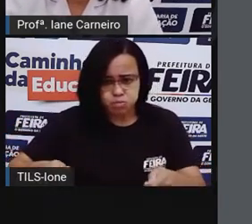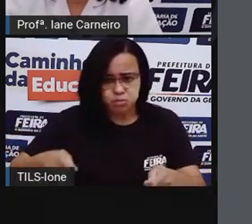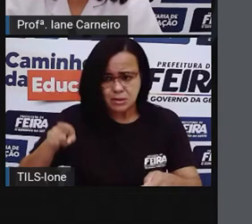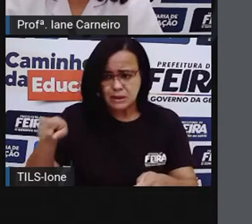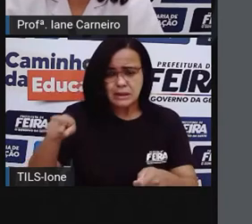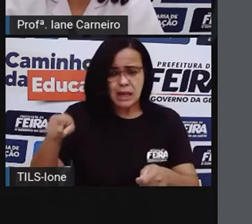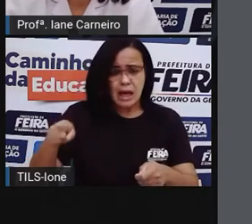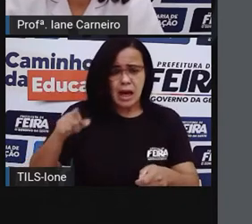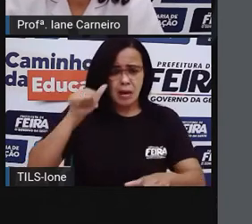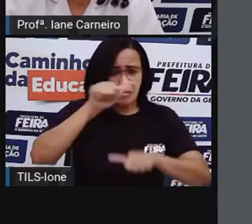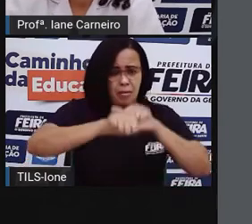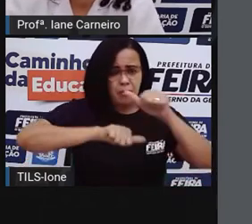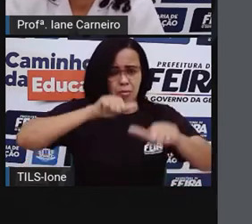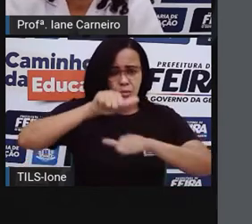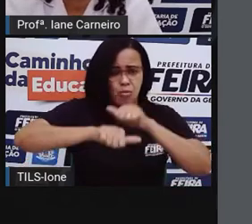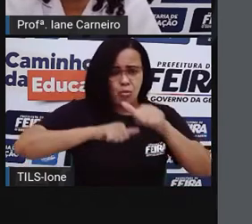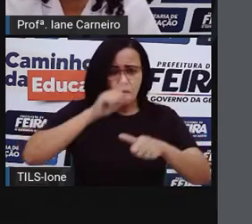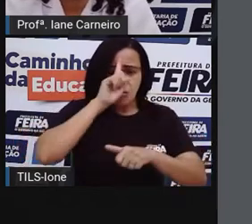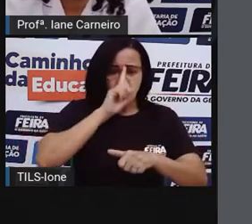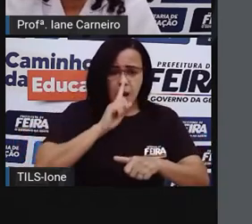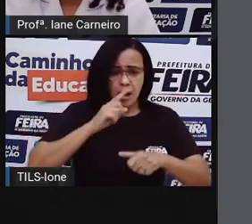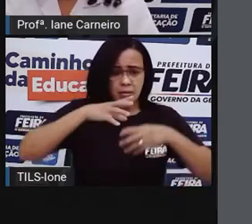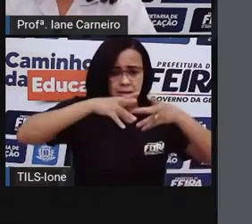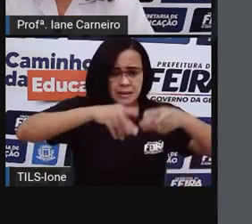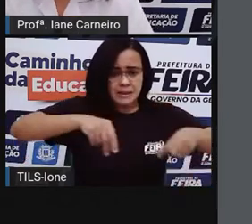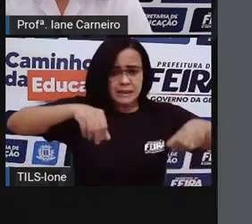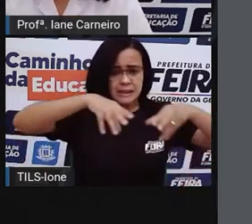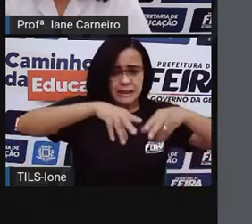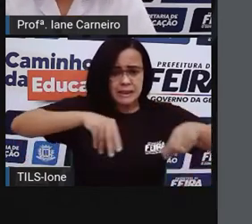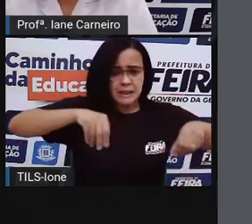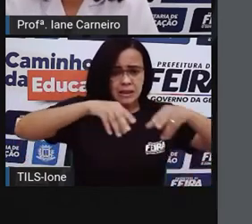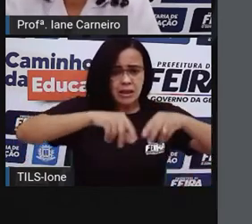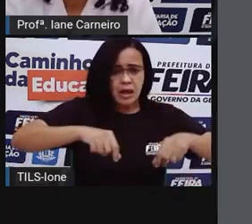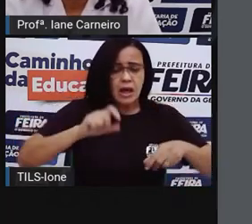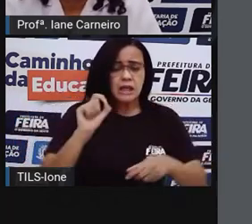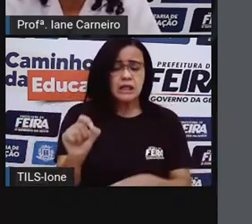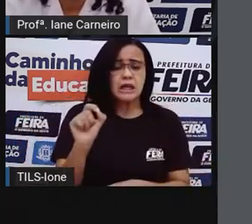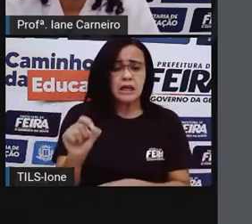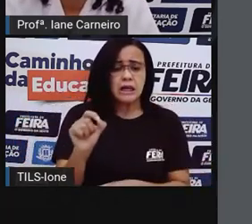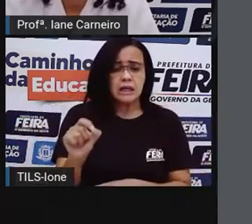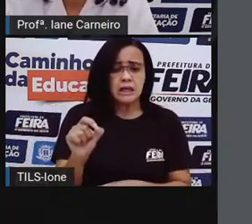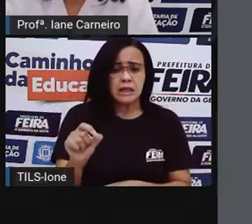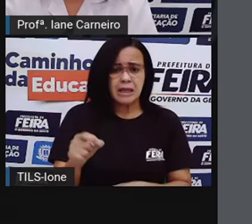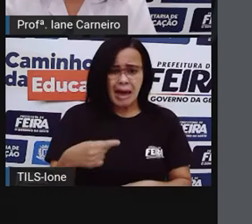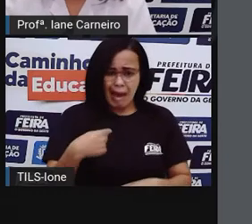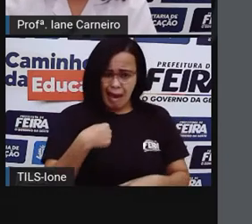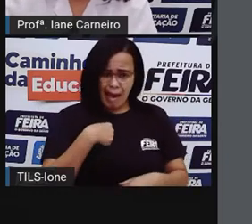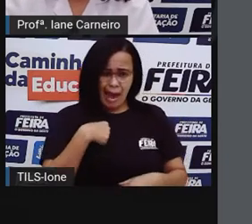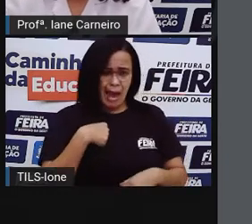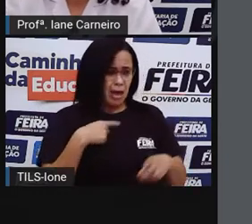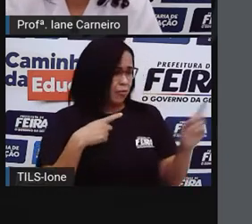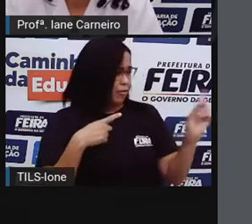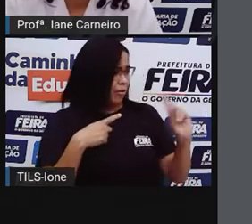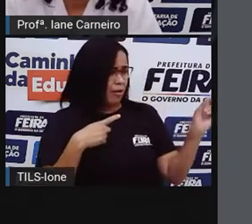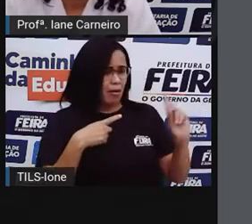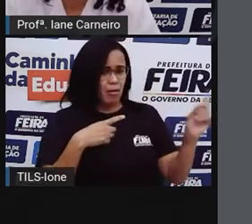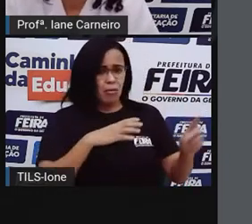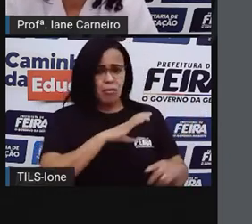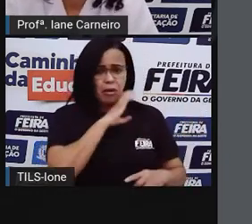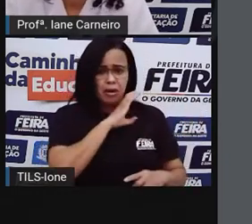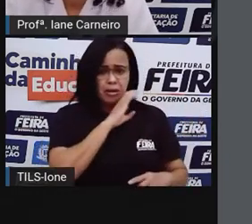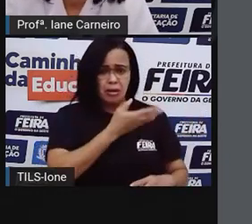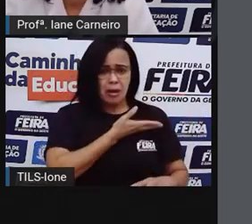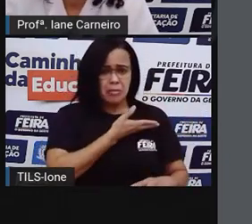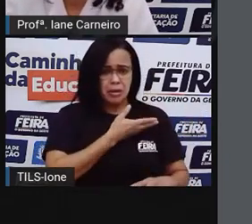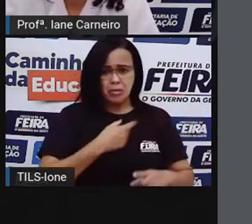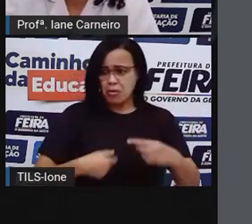Eu não quero, respondeu o pato. Eu também não, disse o gato. Nem eu, concluí o prão.